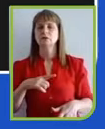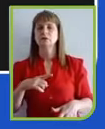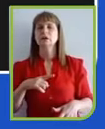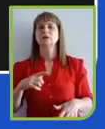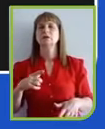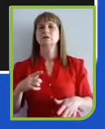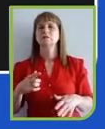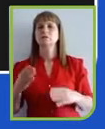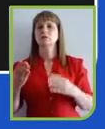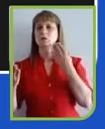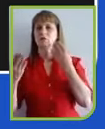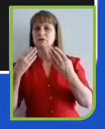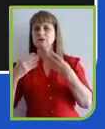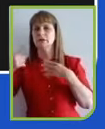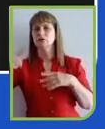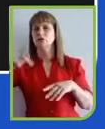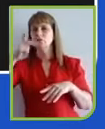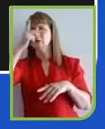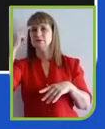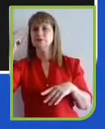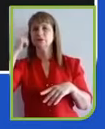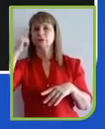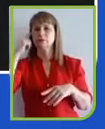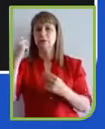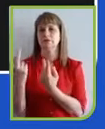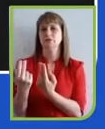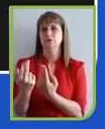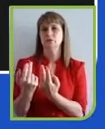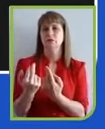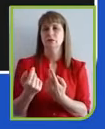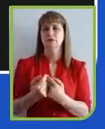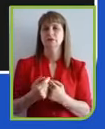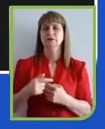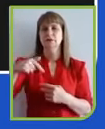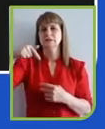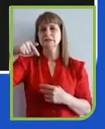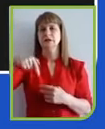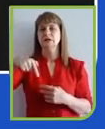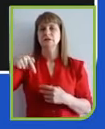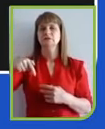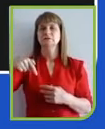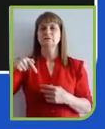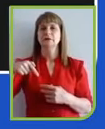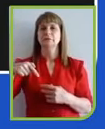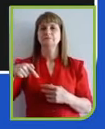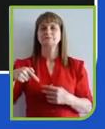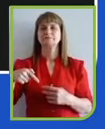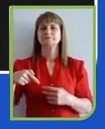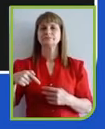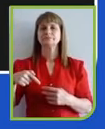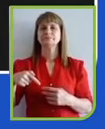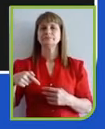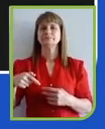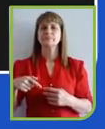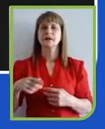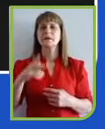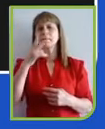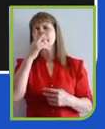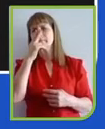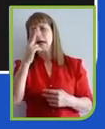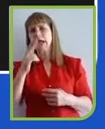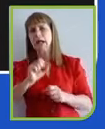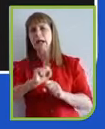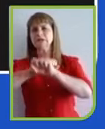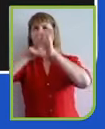pensam da mesma forma. Sétima tendência. Parece que está claro que apenas